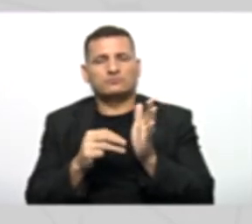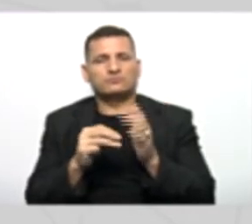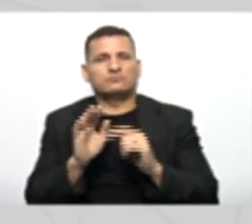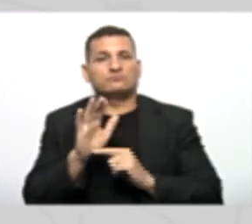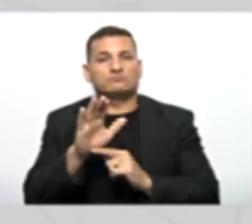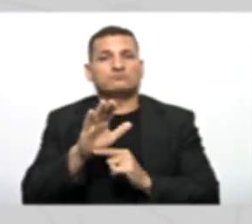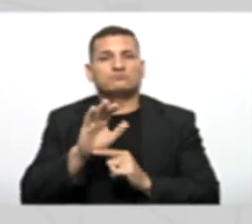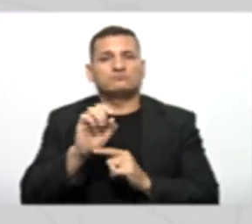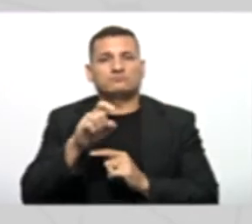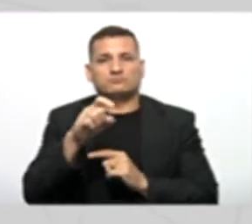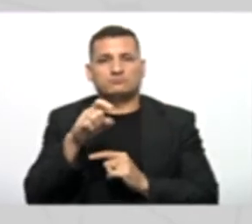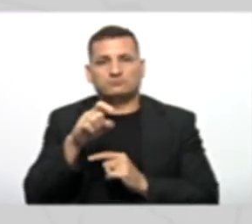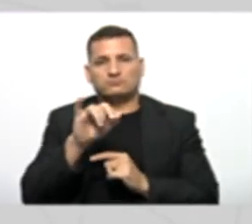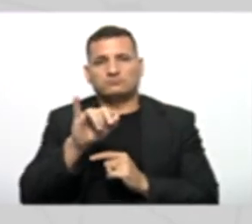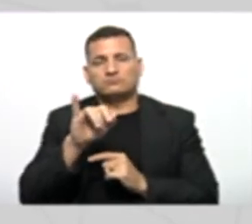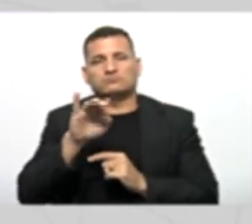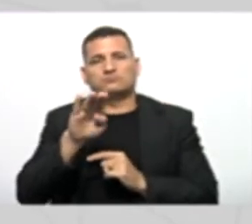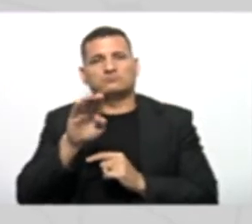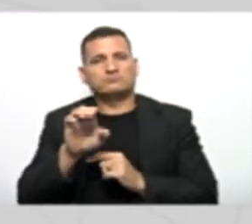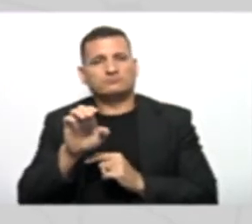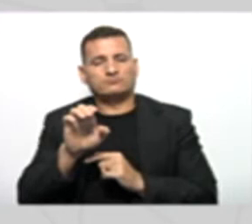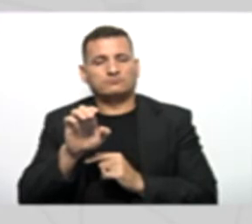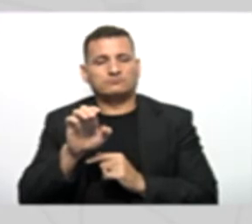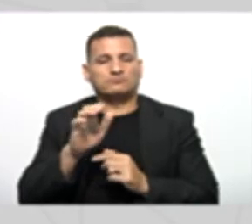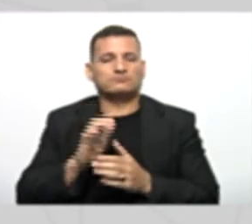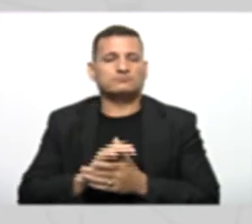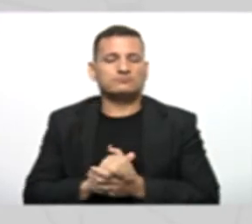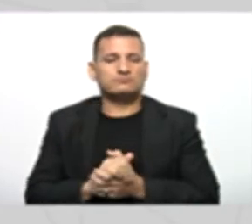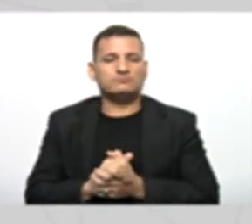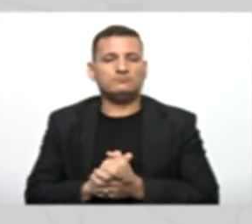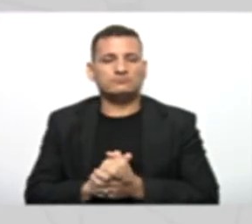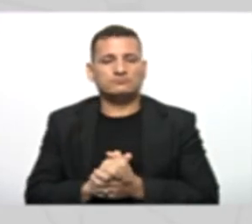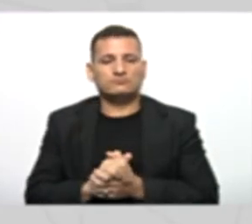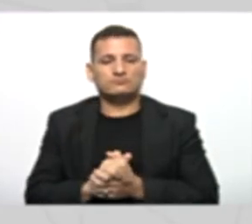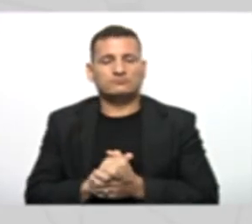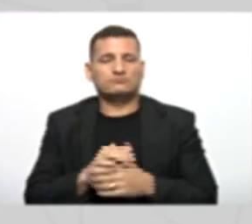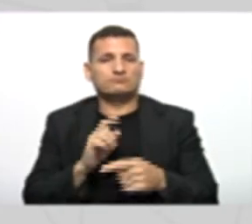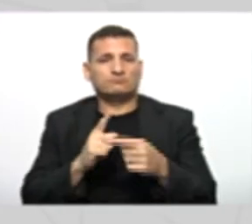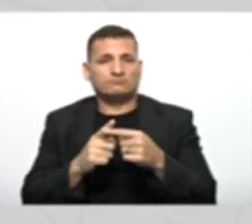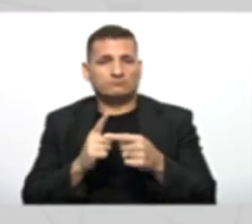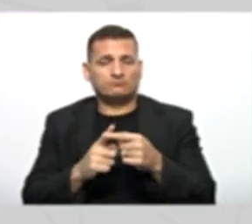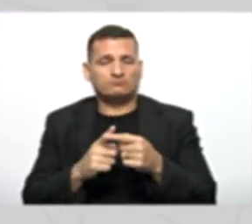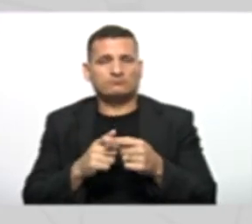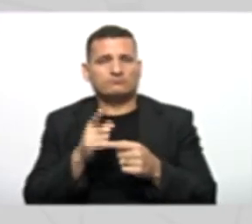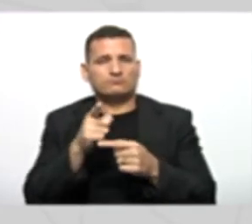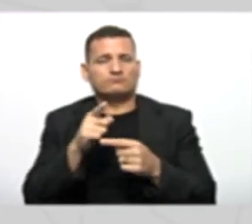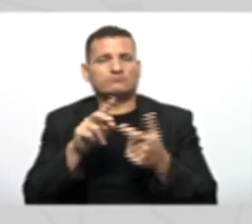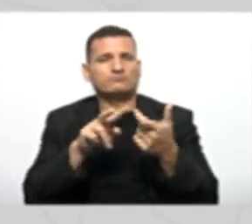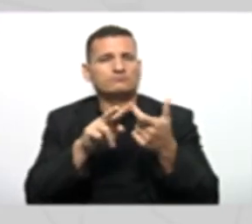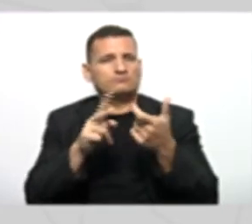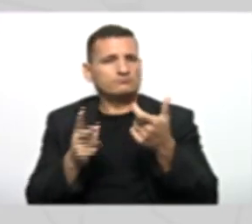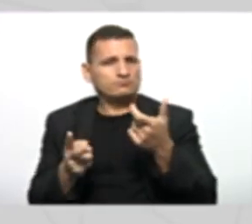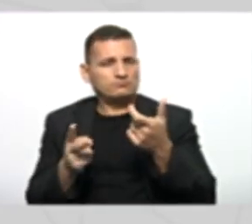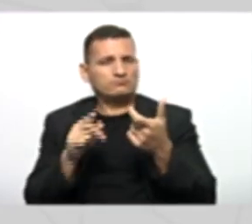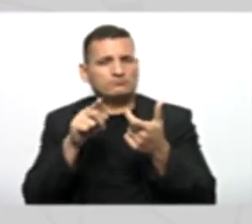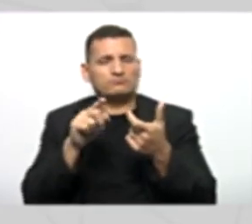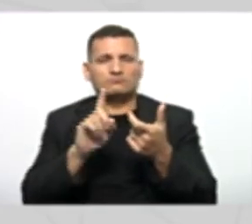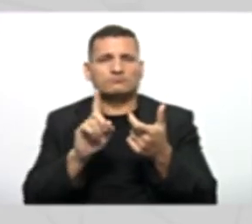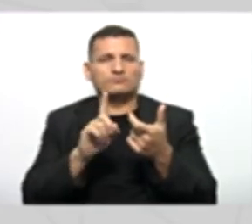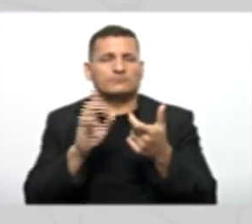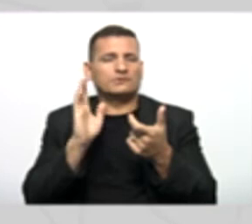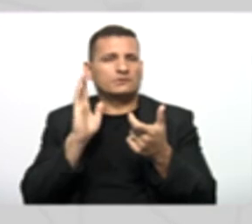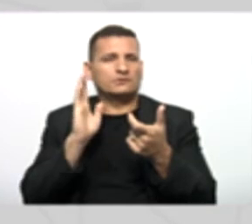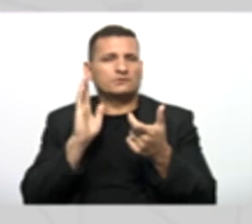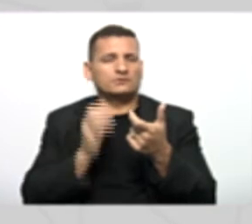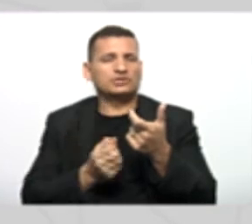Para mostrar As informações Da classe Time Até porque Quando você Trabalha com herança Você não vai criar Diretamente